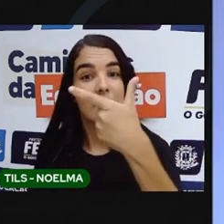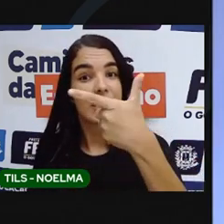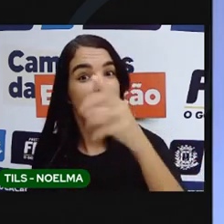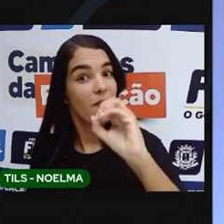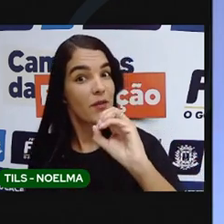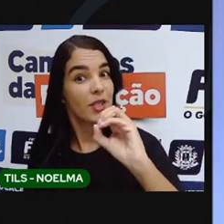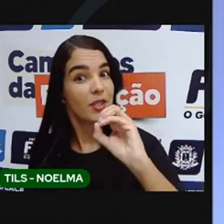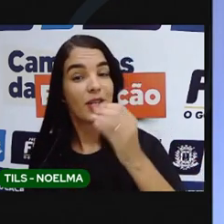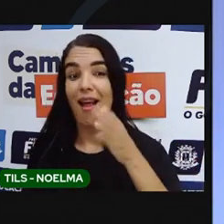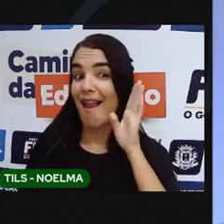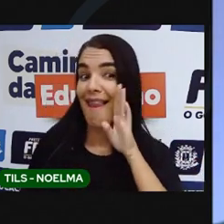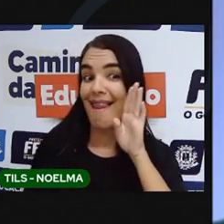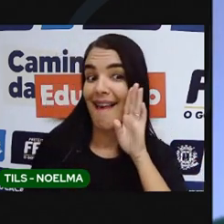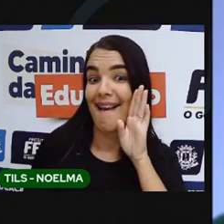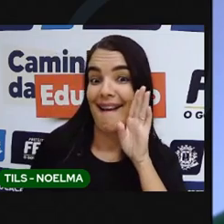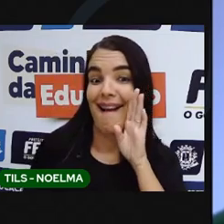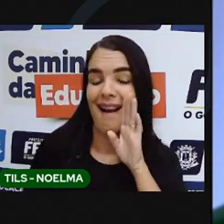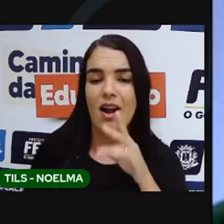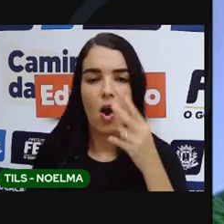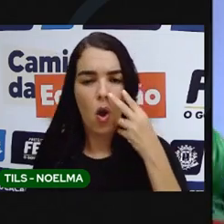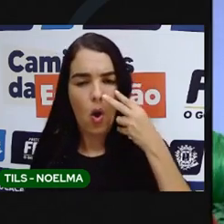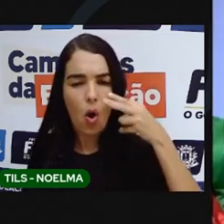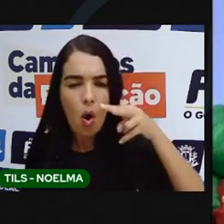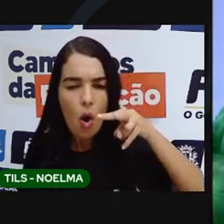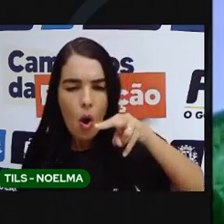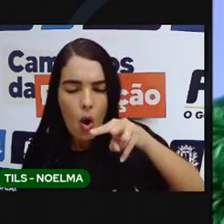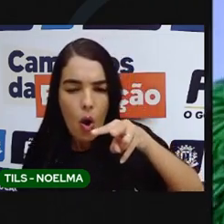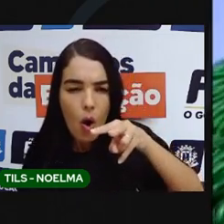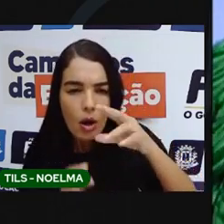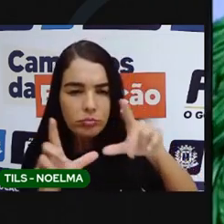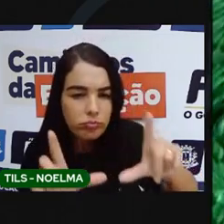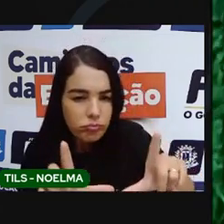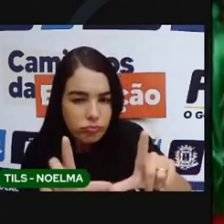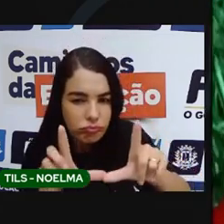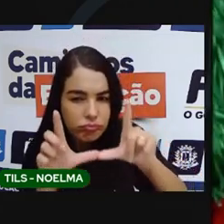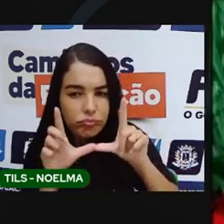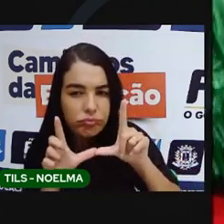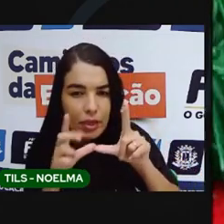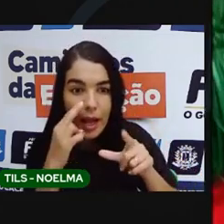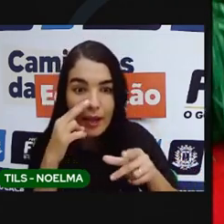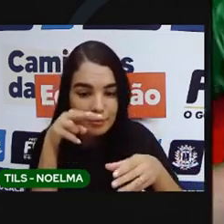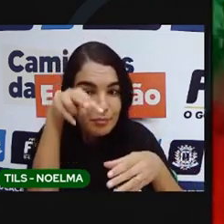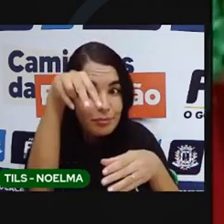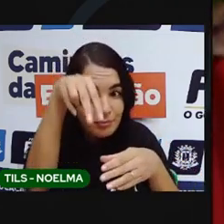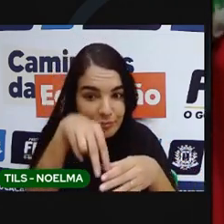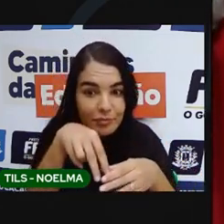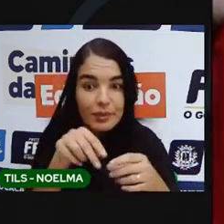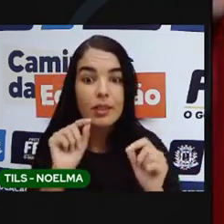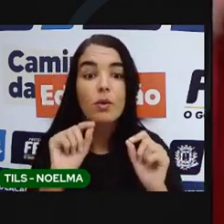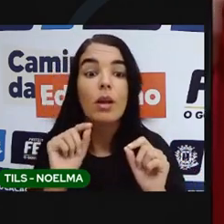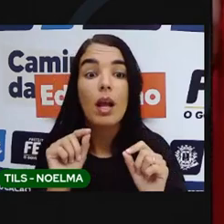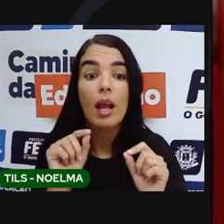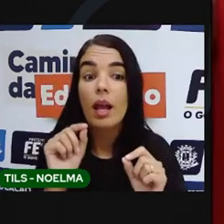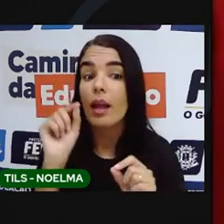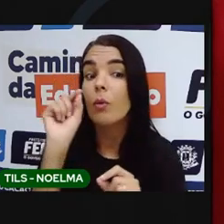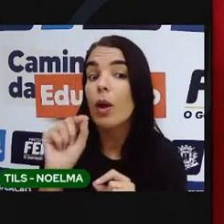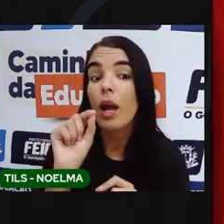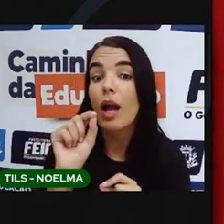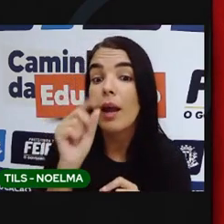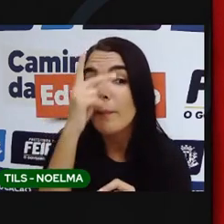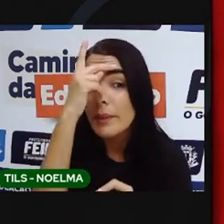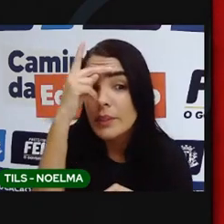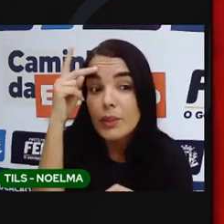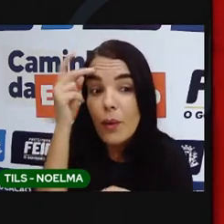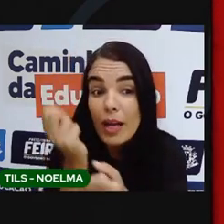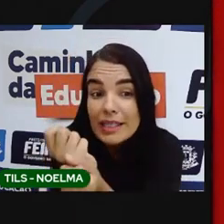E olha aquele lá embaixo, aquela reprodução de baixo, ó. Olha, estão todos sem sapotinho. Provavelmente todos escravos. Escravos. Eles estão